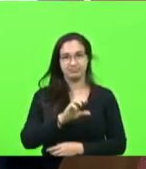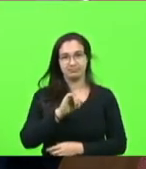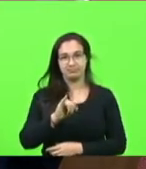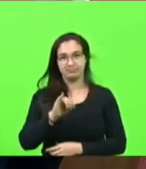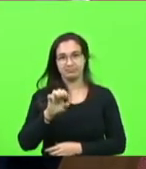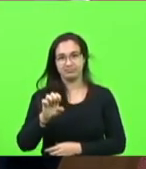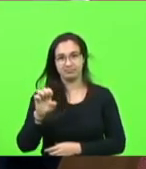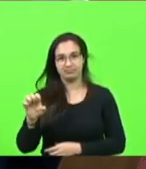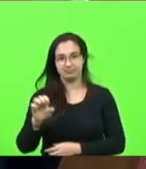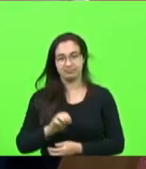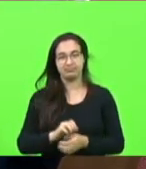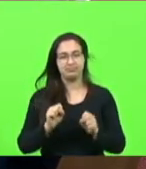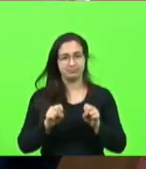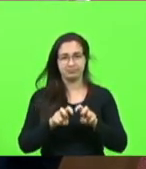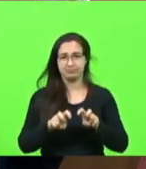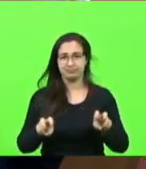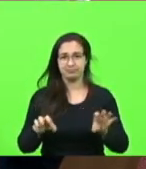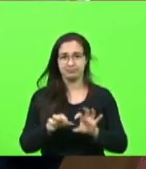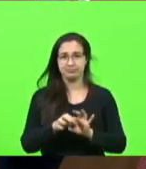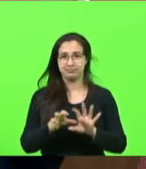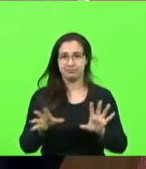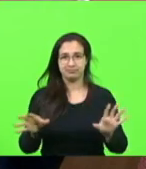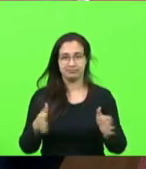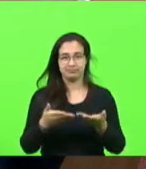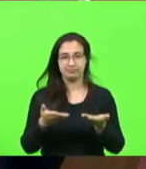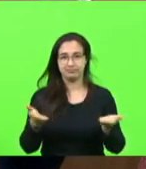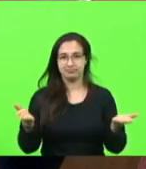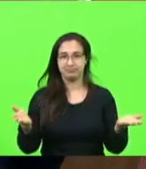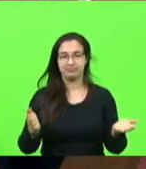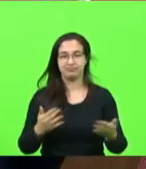Pode sentar aí, pode sentar. A casa é vossa.